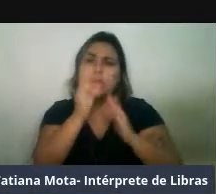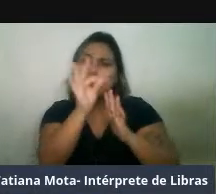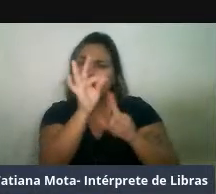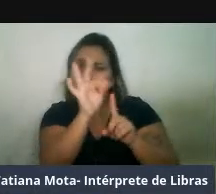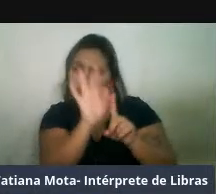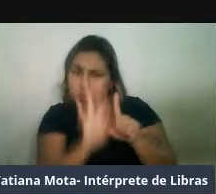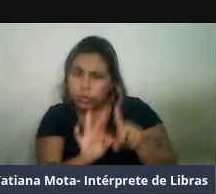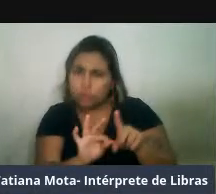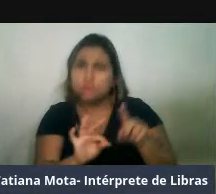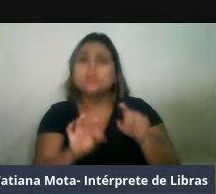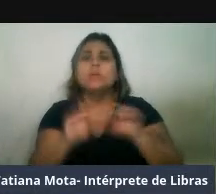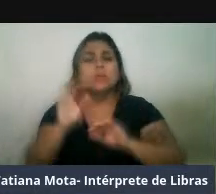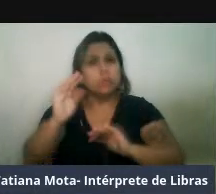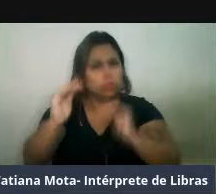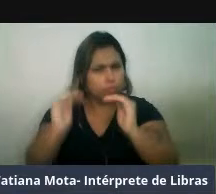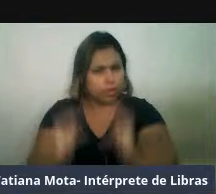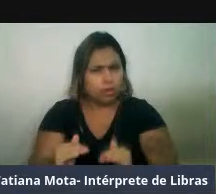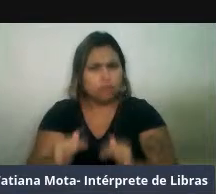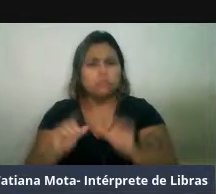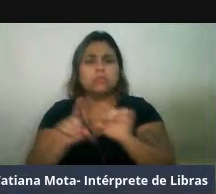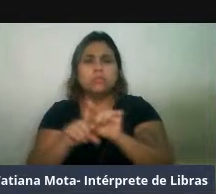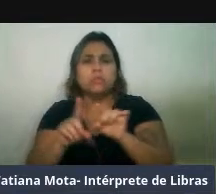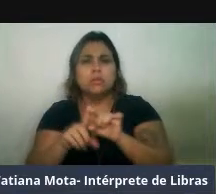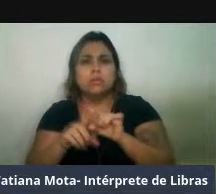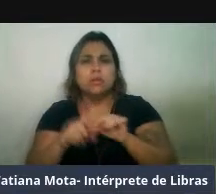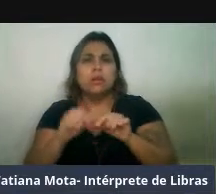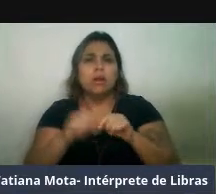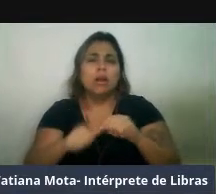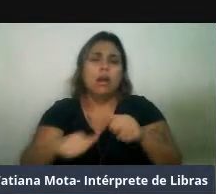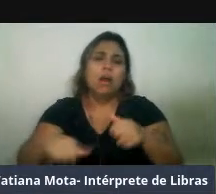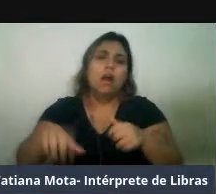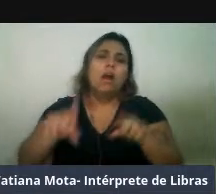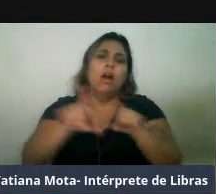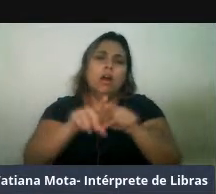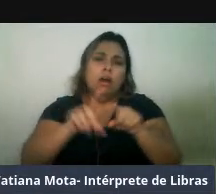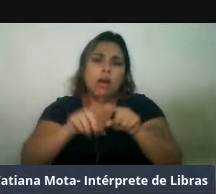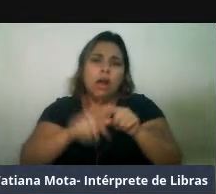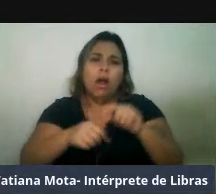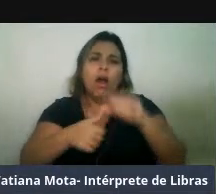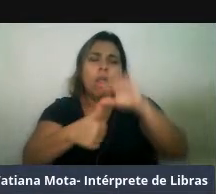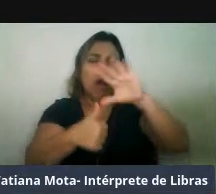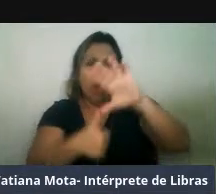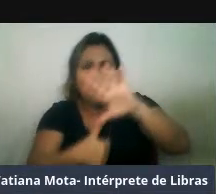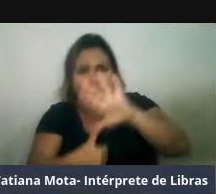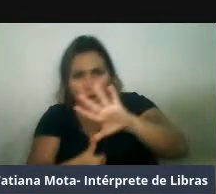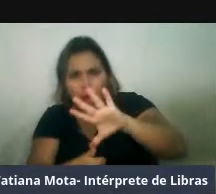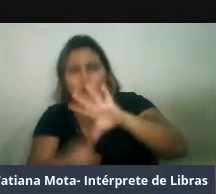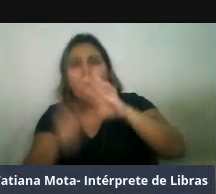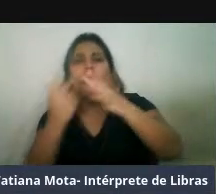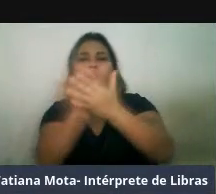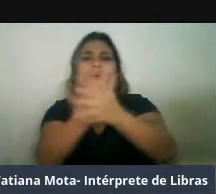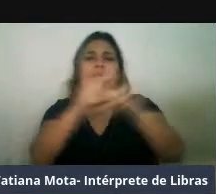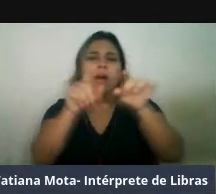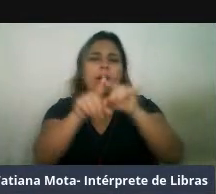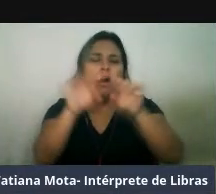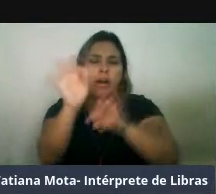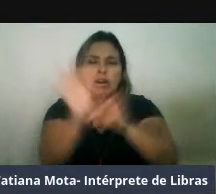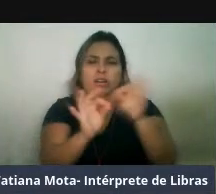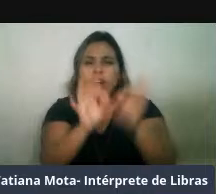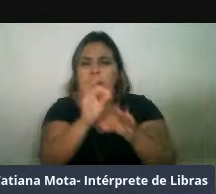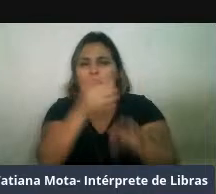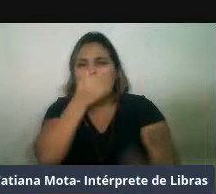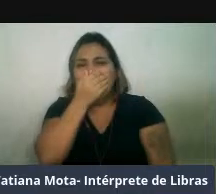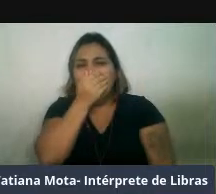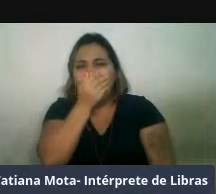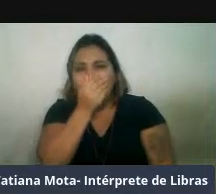características de toda a costa oeste da América do Sul, por influência desses giros, e apenas aqui nas regiões